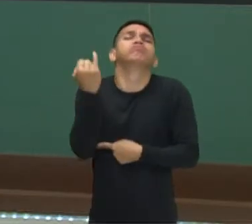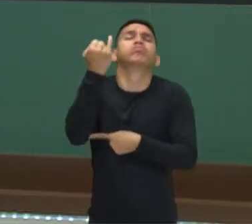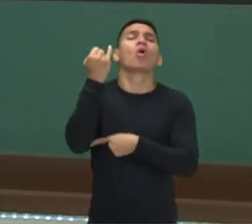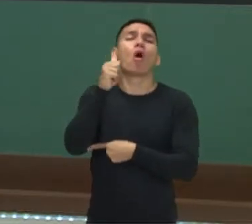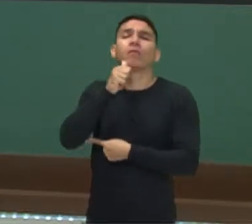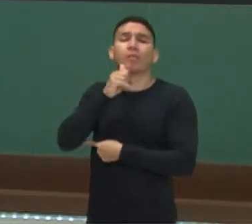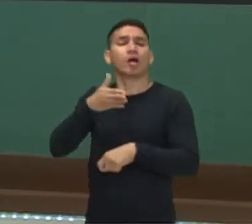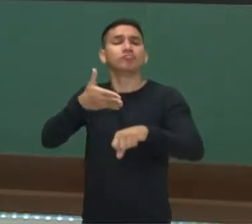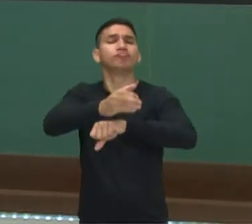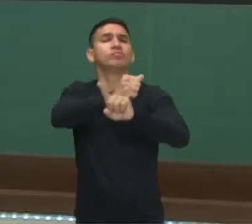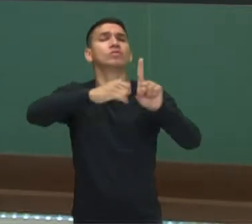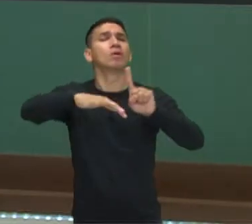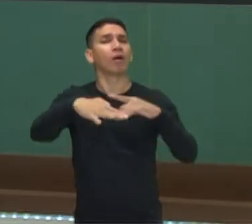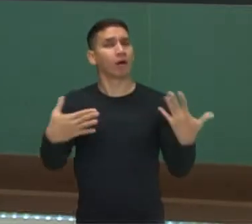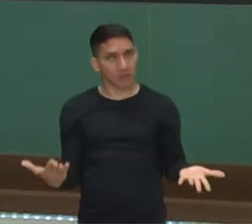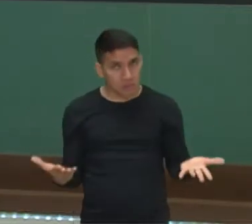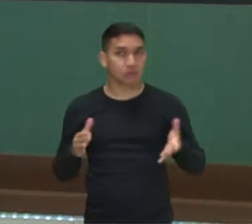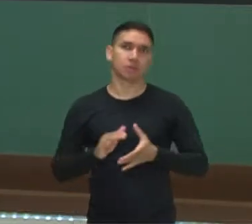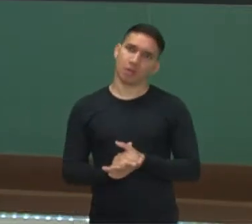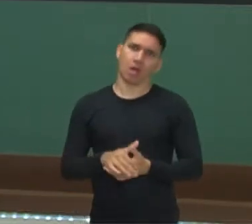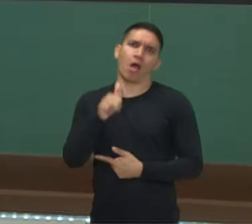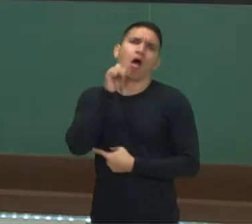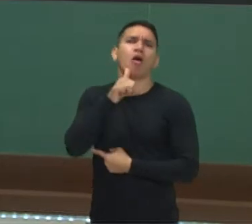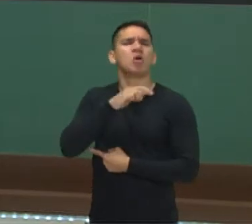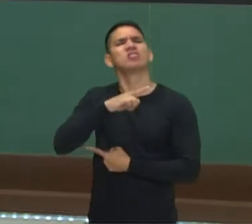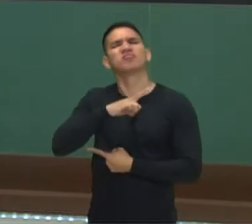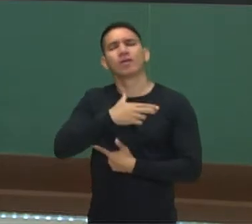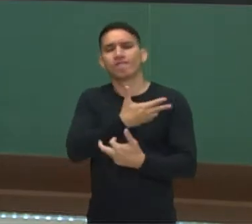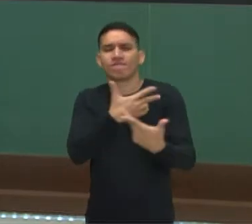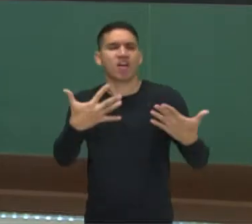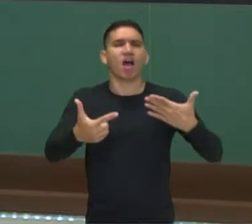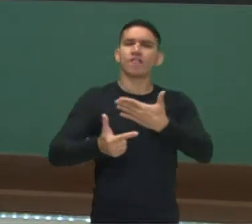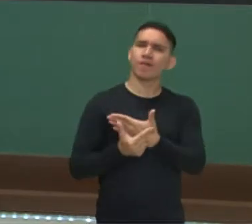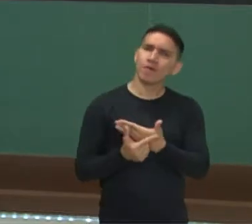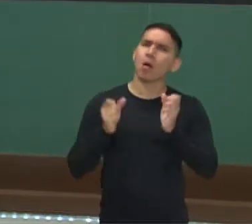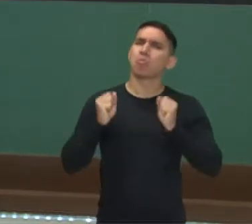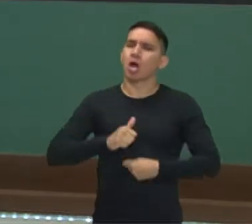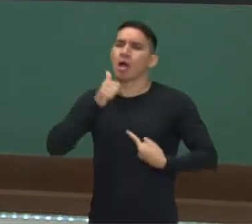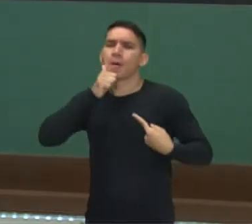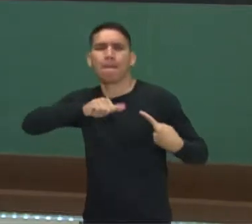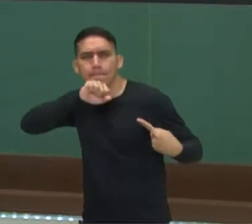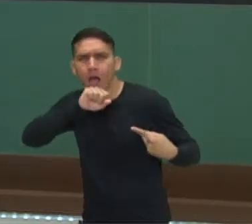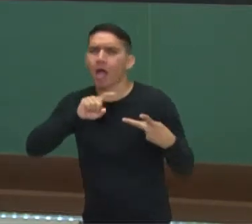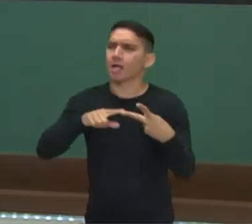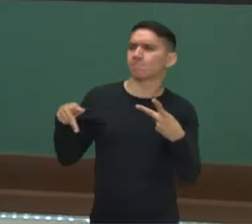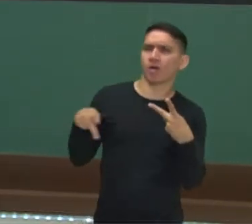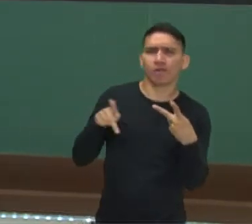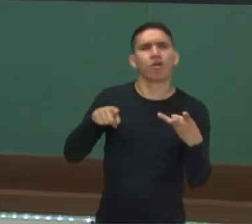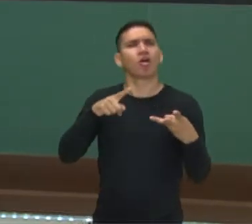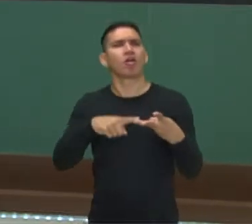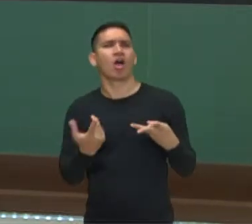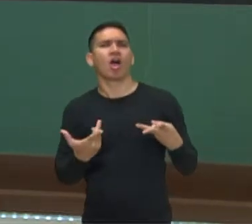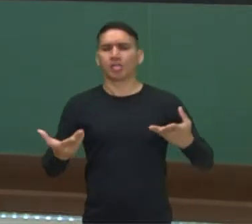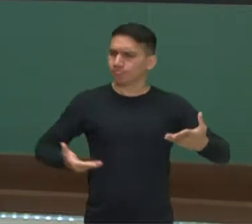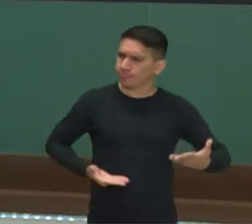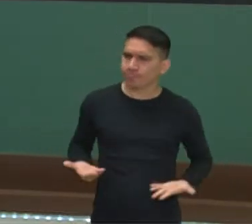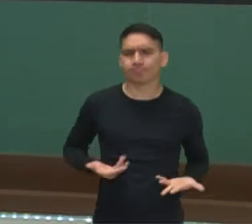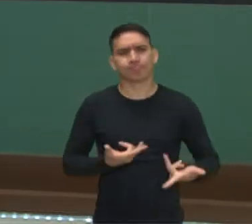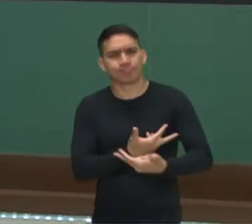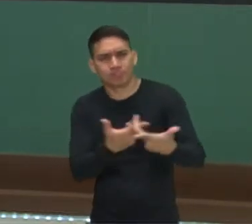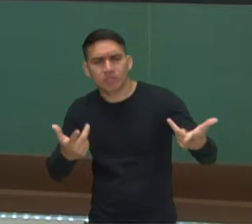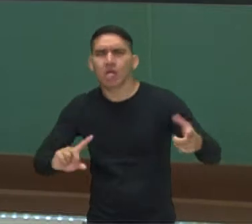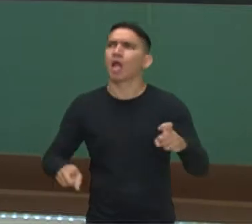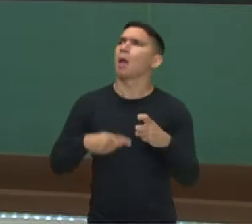na sociedade? A mulher tem vários papéis, né? Ela desempenha papel de mãe, de professora, de funcionária, de